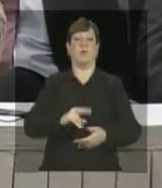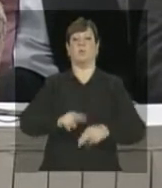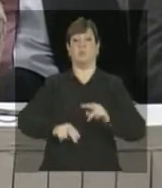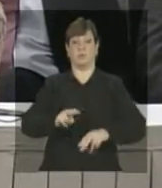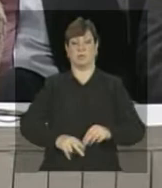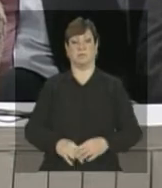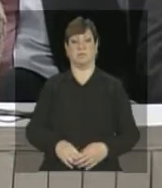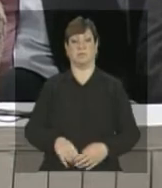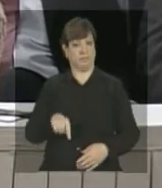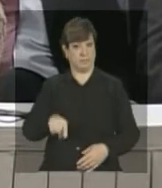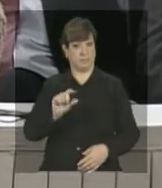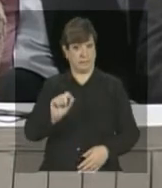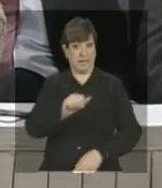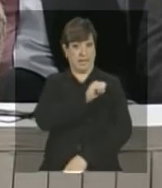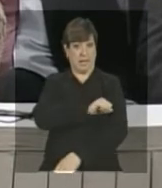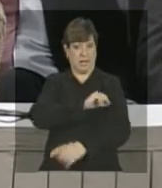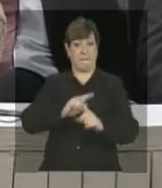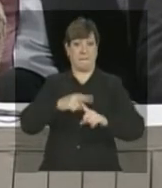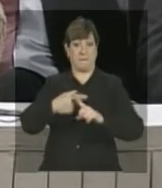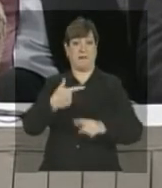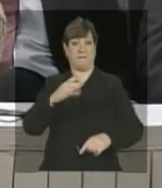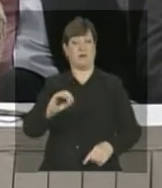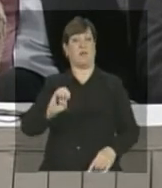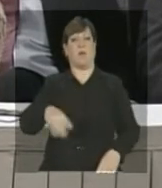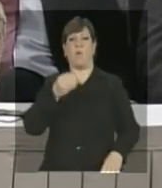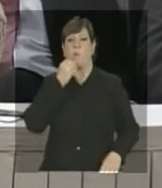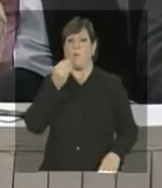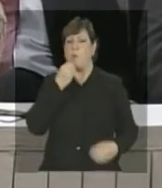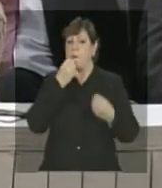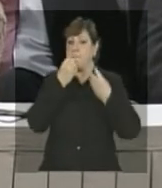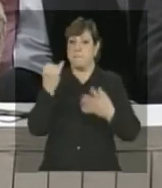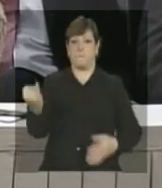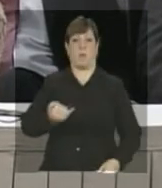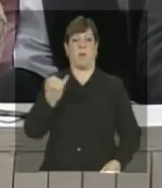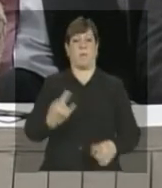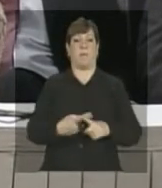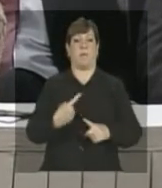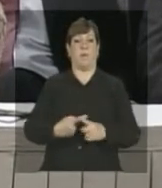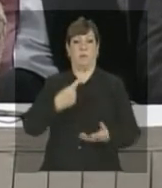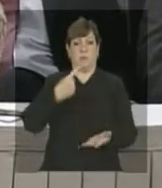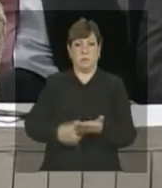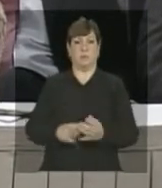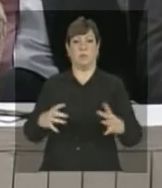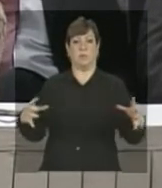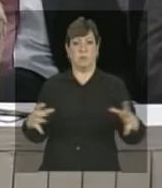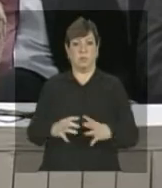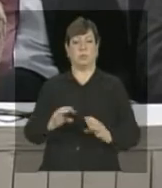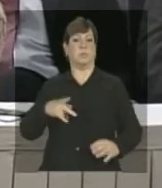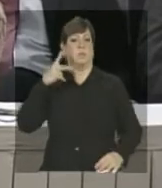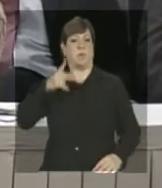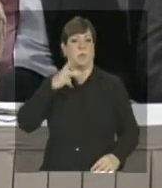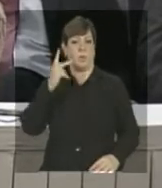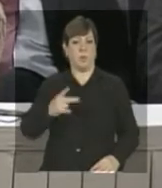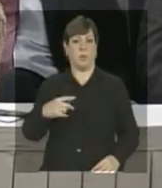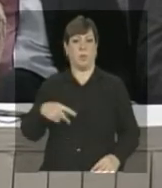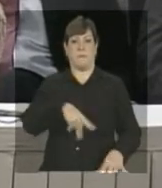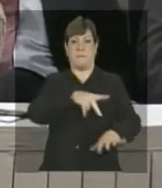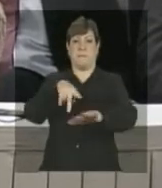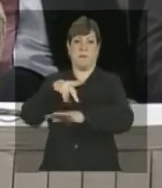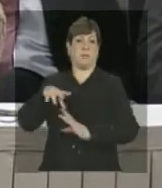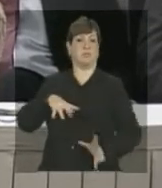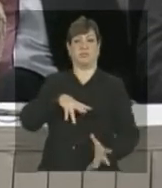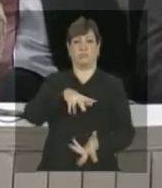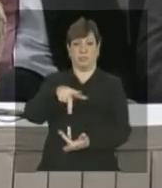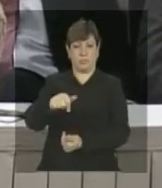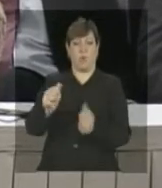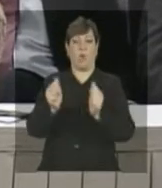oportunidade única para a renovação do comprometimento político da comunidade internacional com